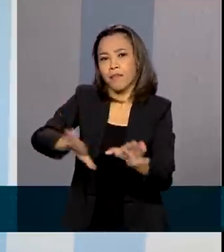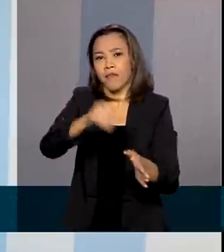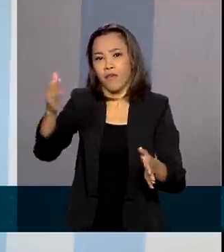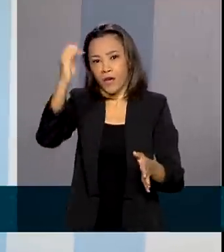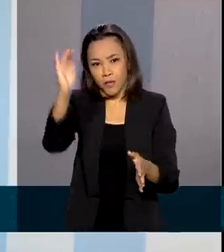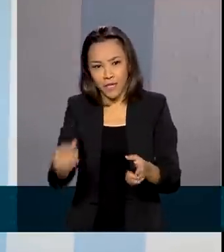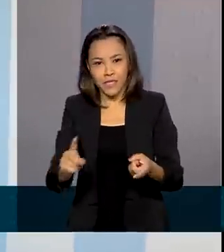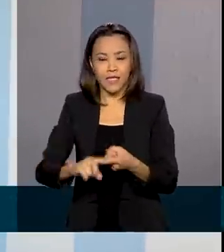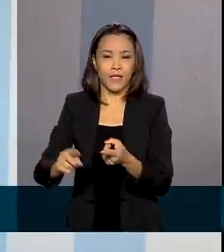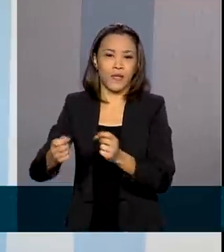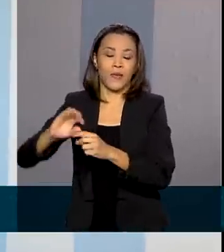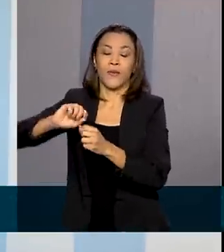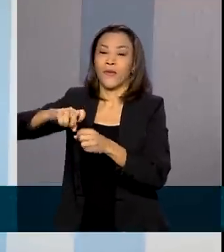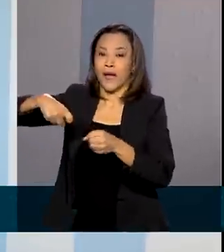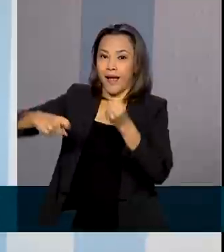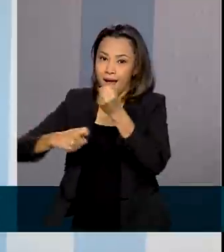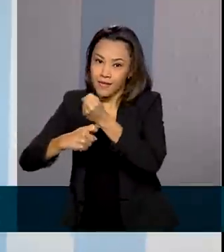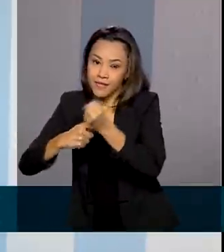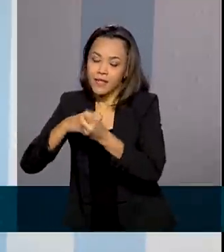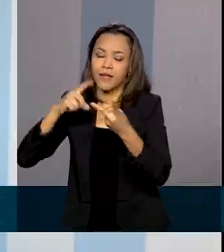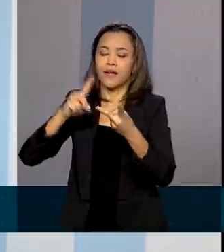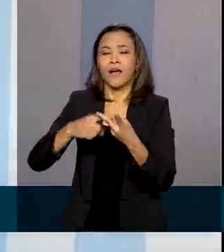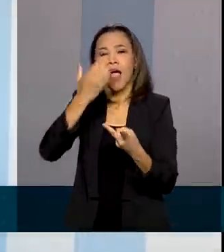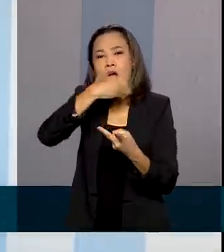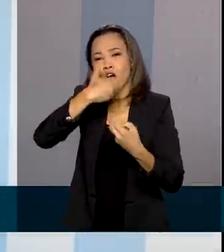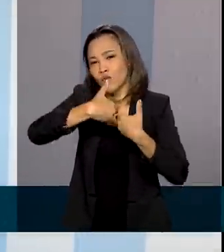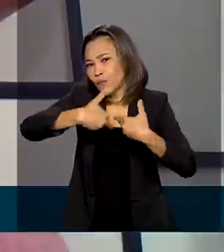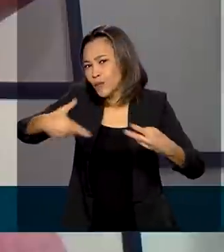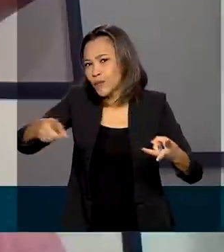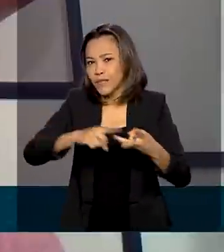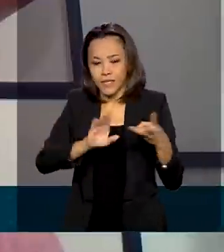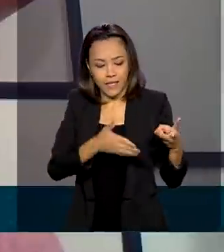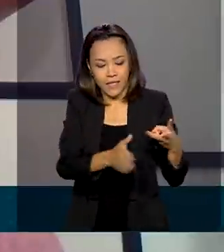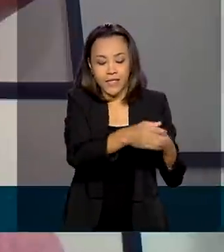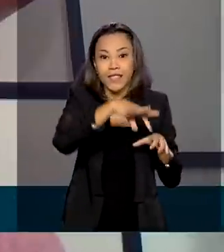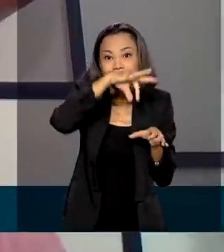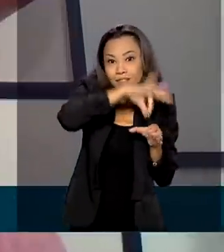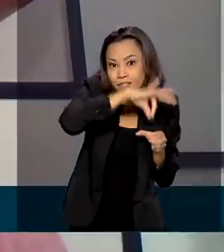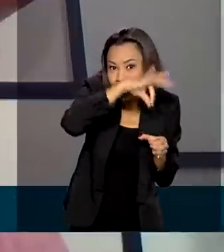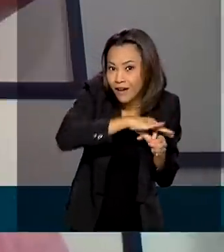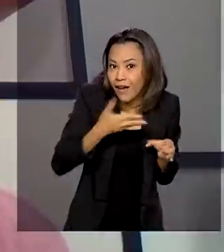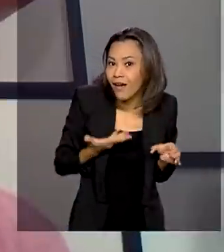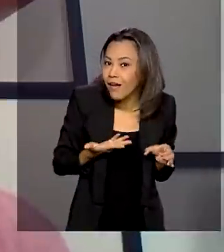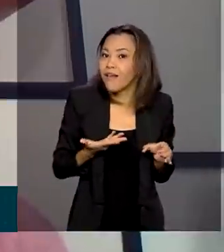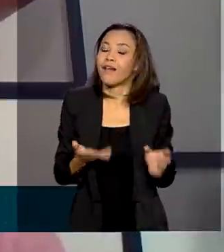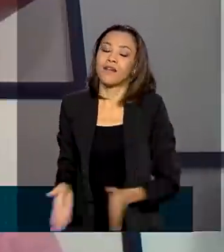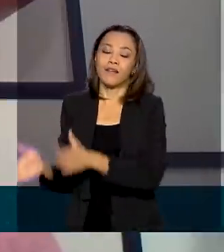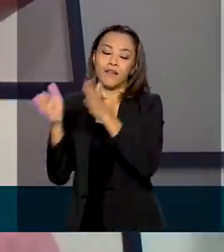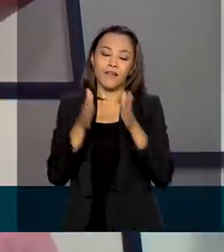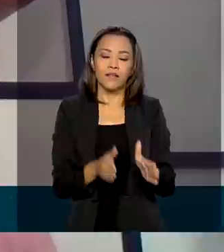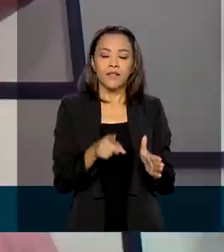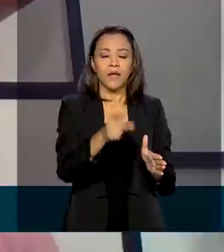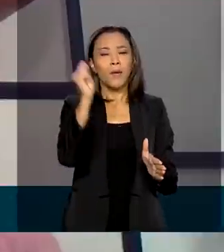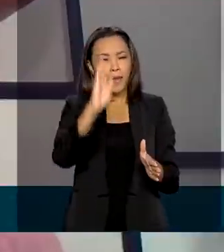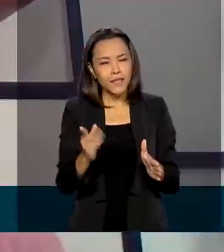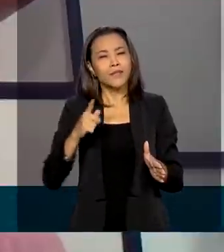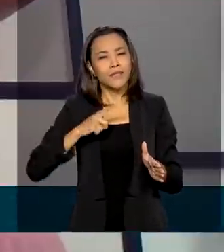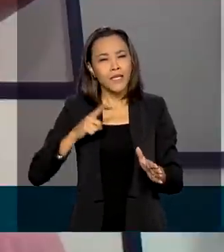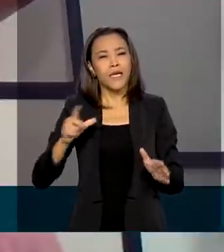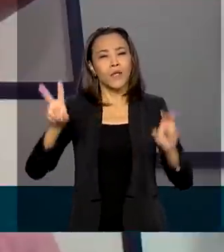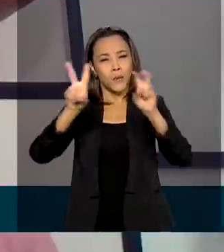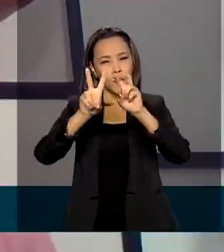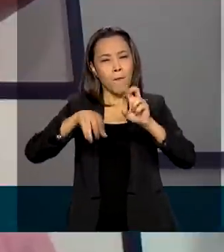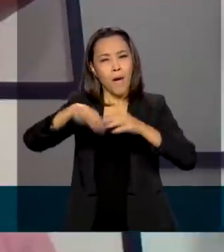castanhas, frutas, pescados e chá. O Brasil tem uma pauta de exportação que já é bastante